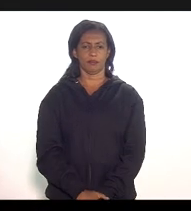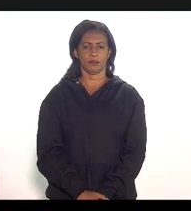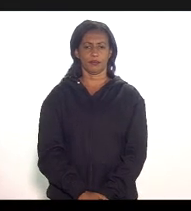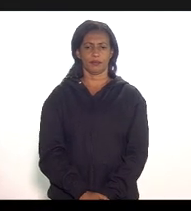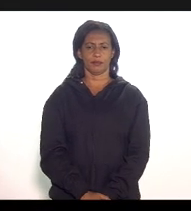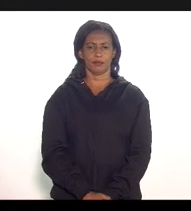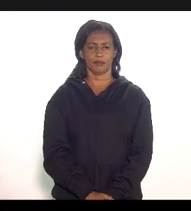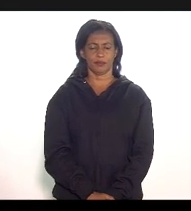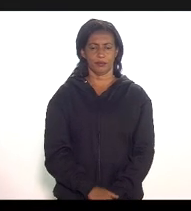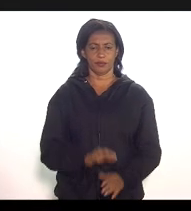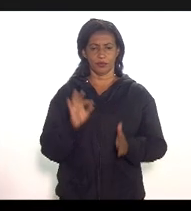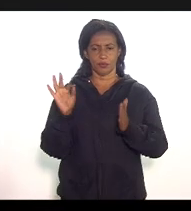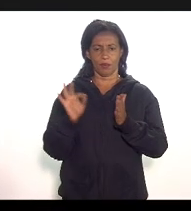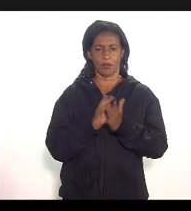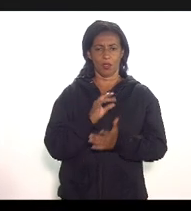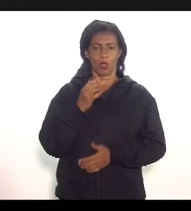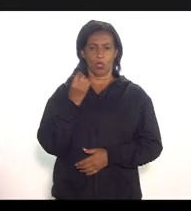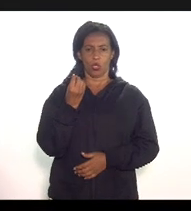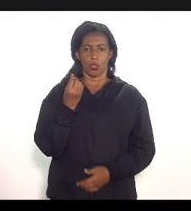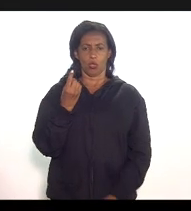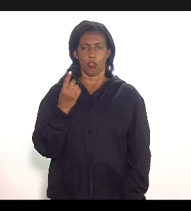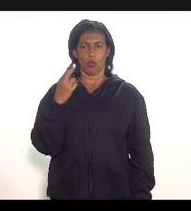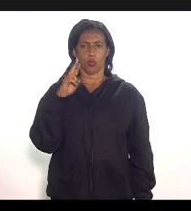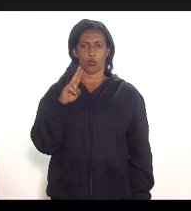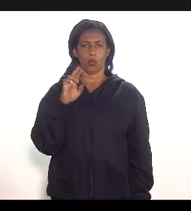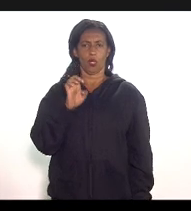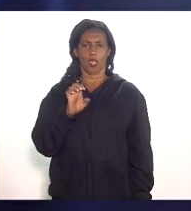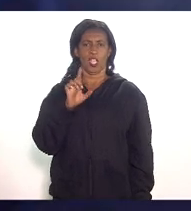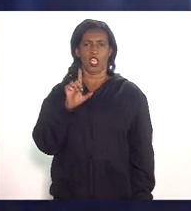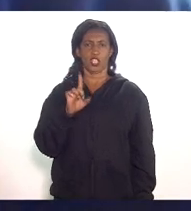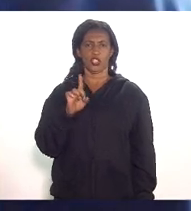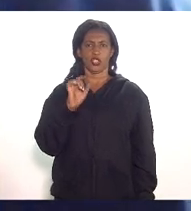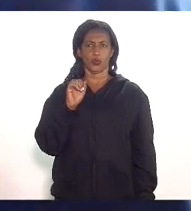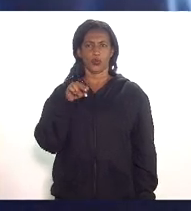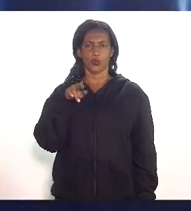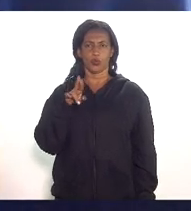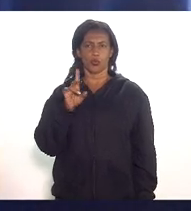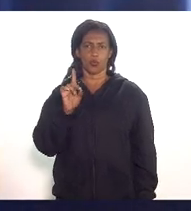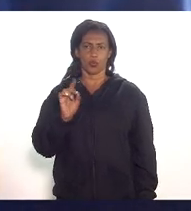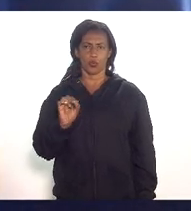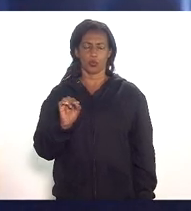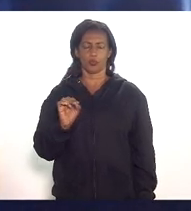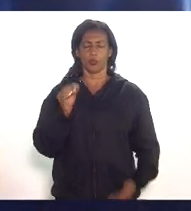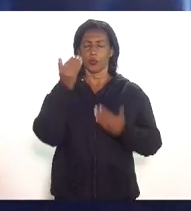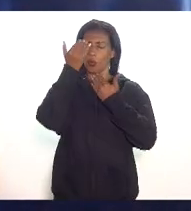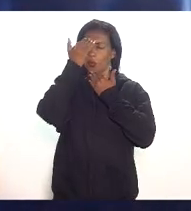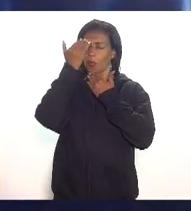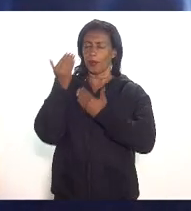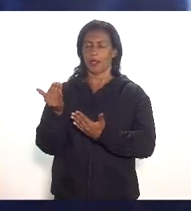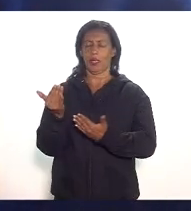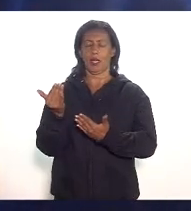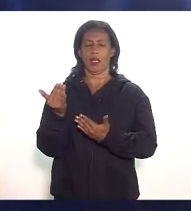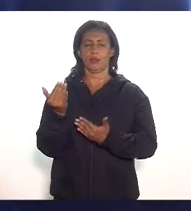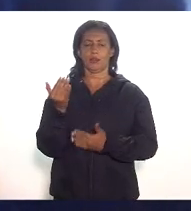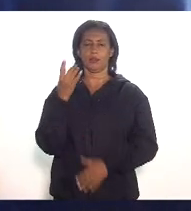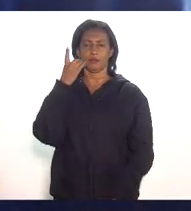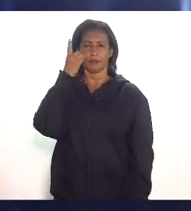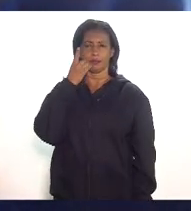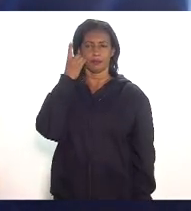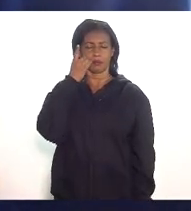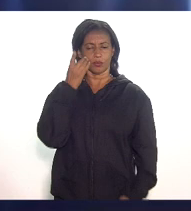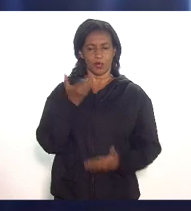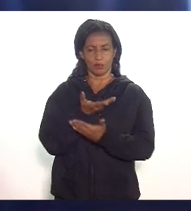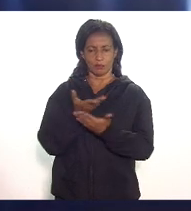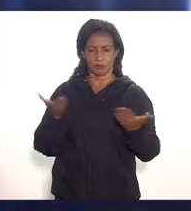Faça favor Muito obrigado doutor Luiz Paulo é um grande honra que eu estou aqui